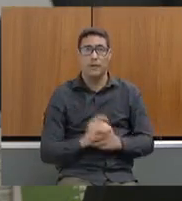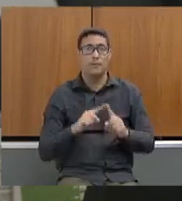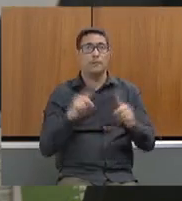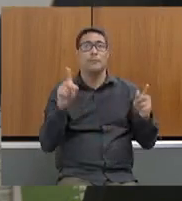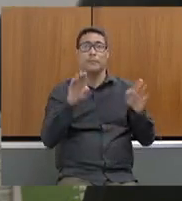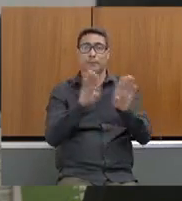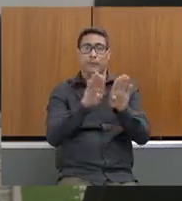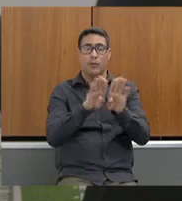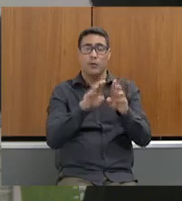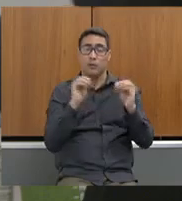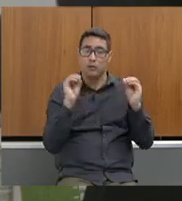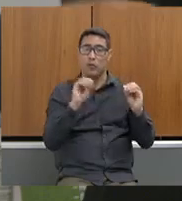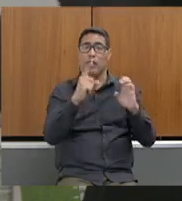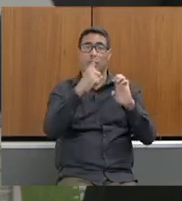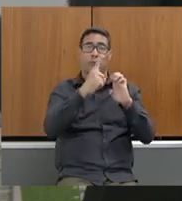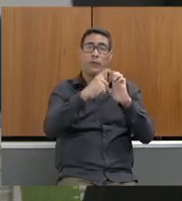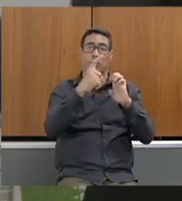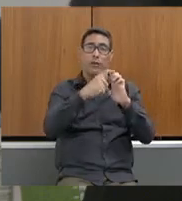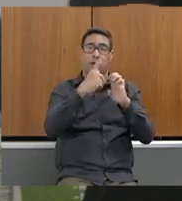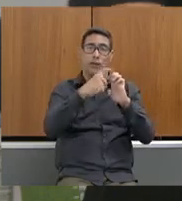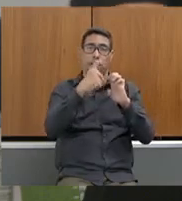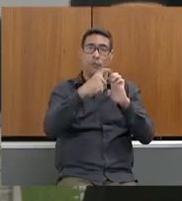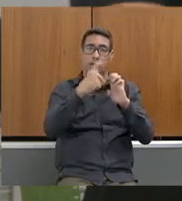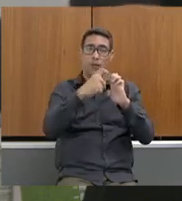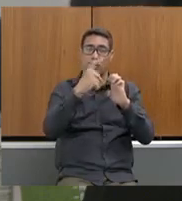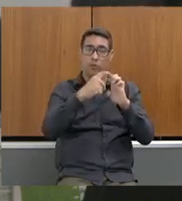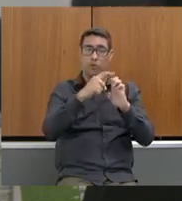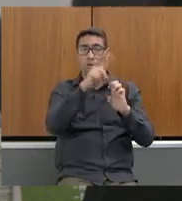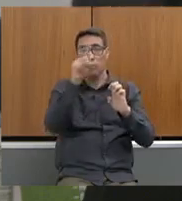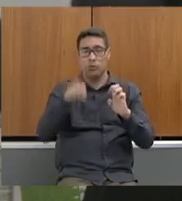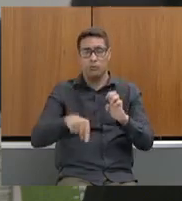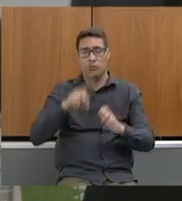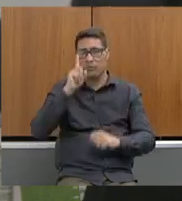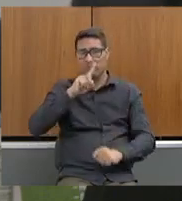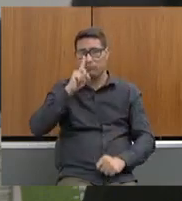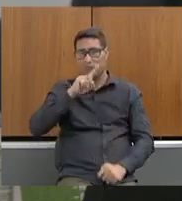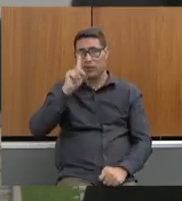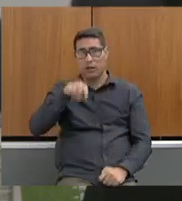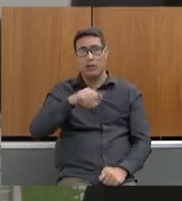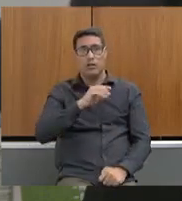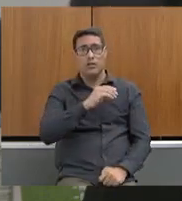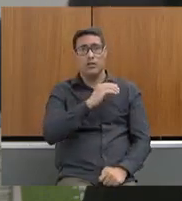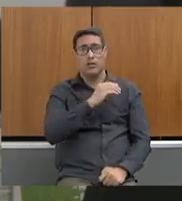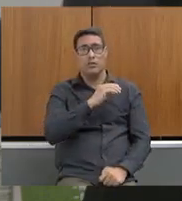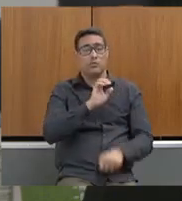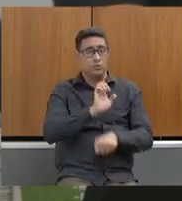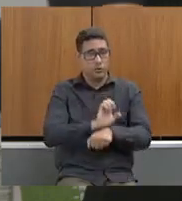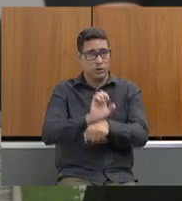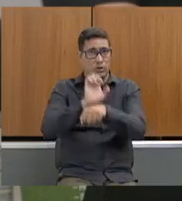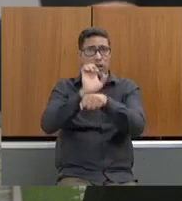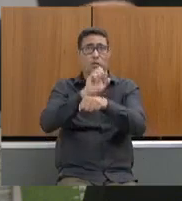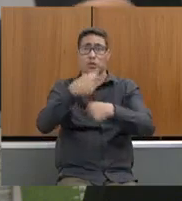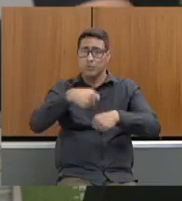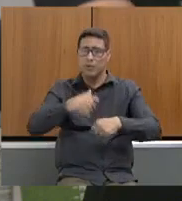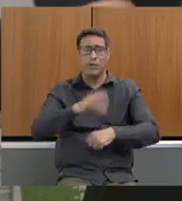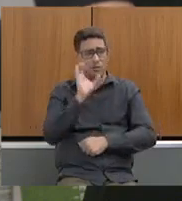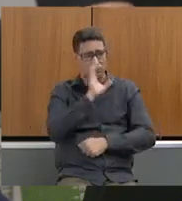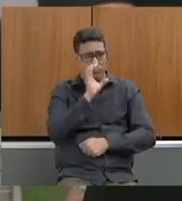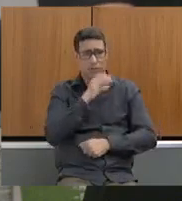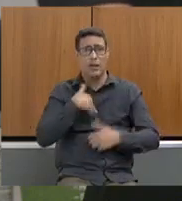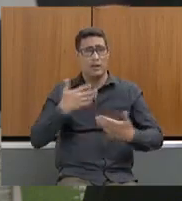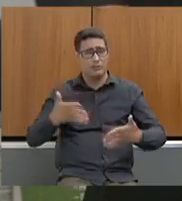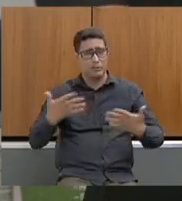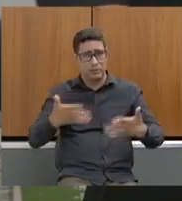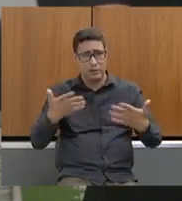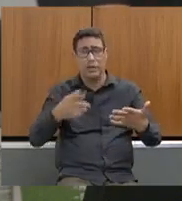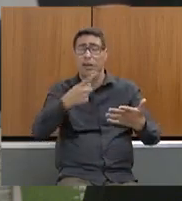colocar o empreendedor como a falha do Estado. Nós temos que agilizar, nós temos que ter agilidade, o empreendedor tem que ter